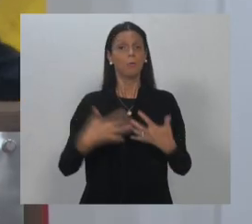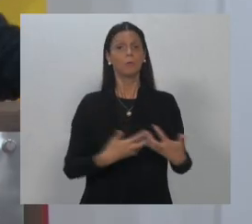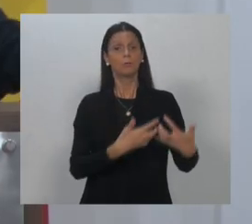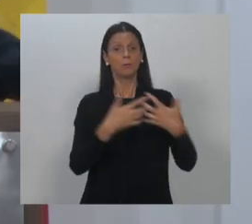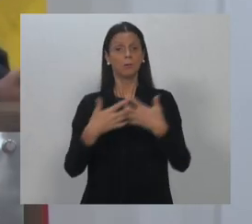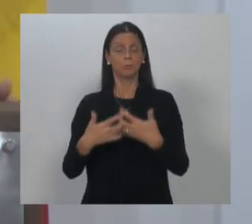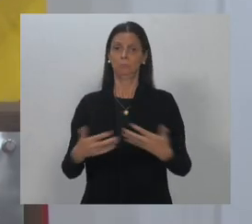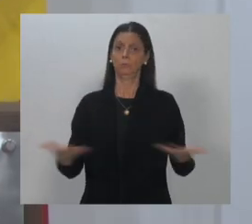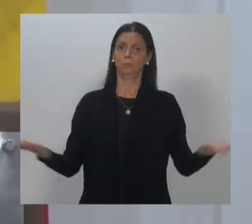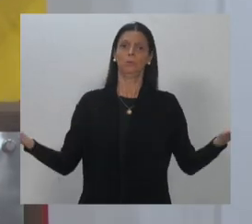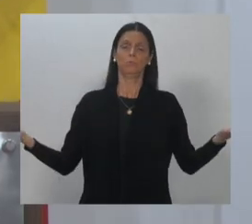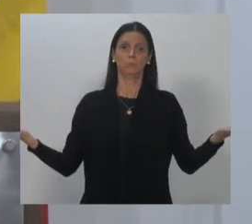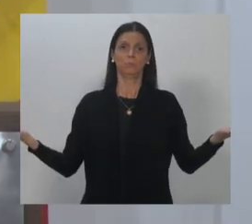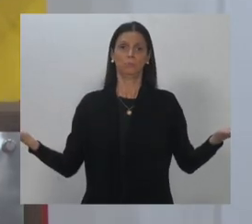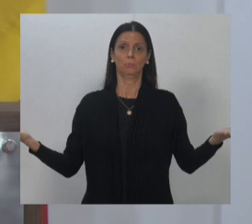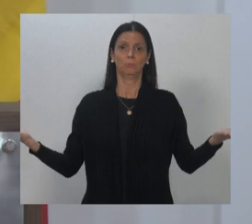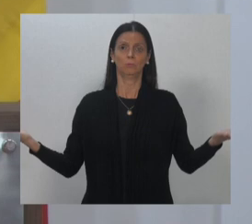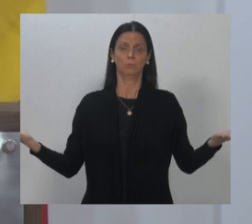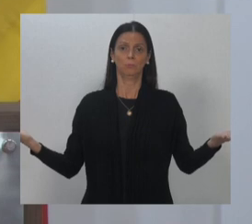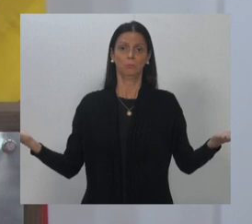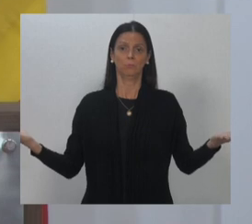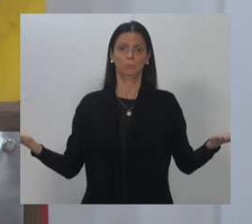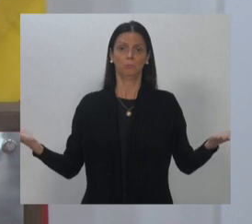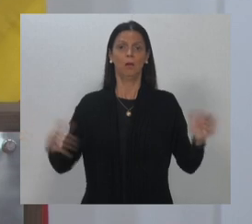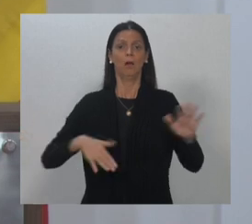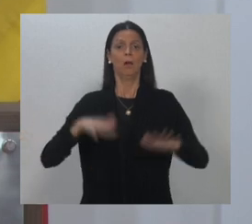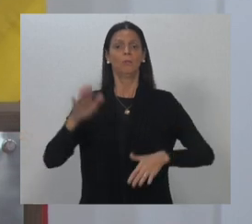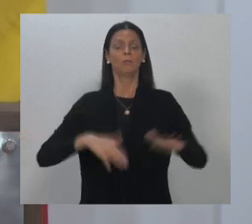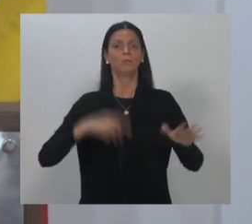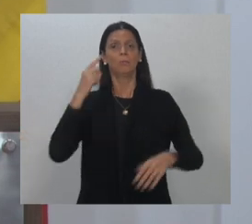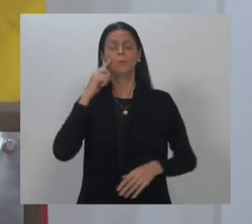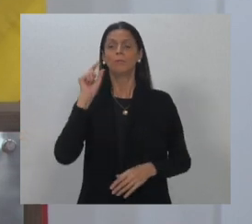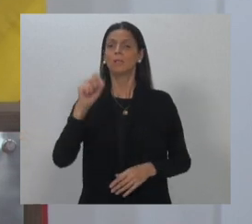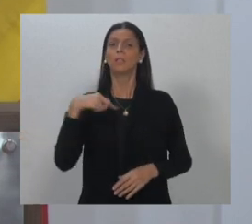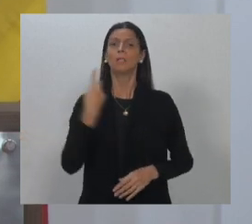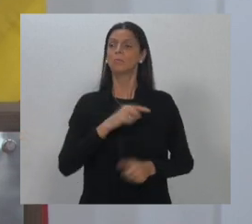Senhores, às vezes eu pergunto o que nós estamos fazendo aqui.